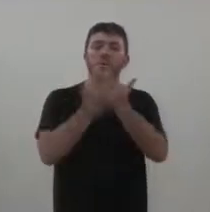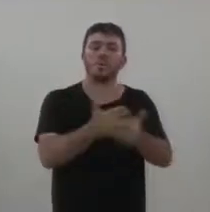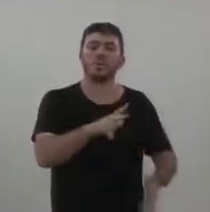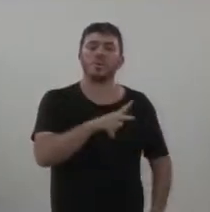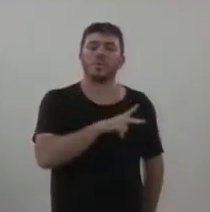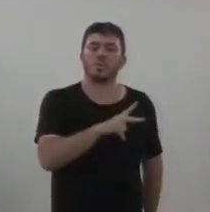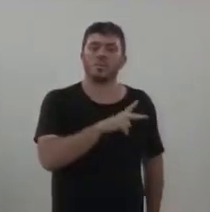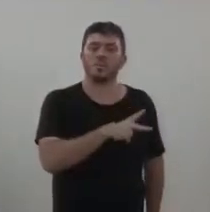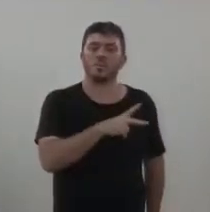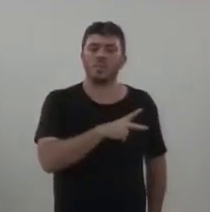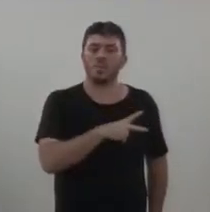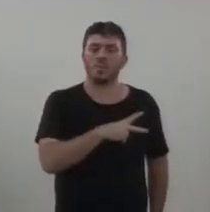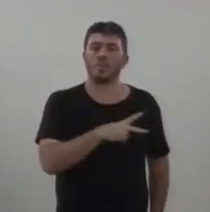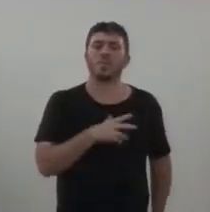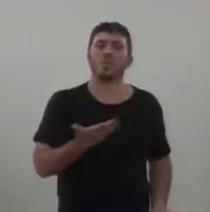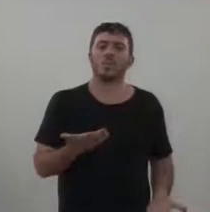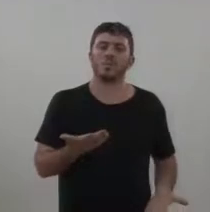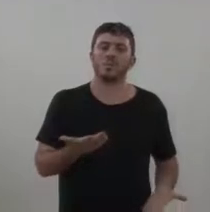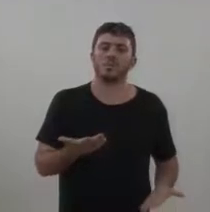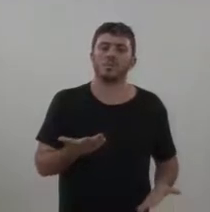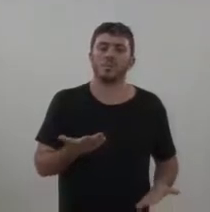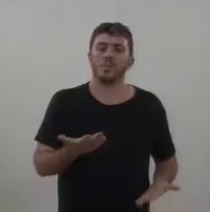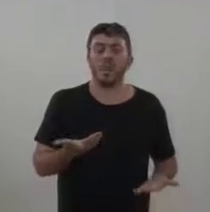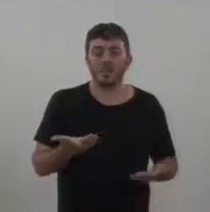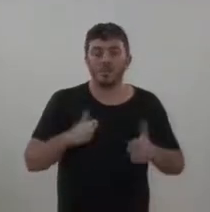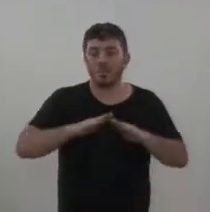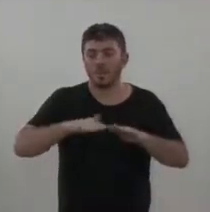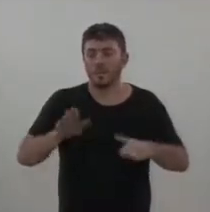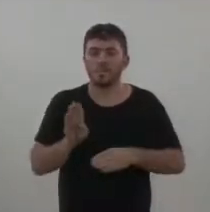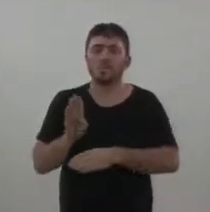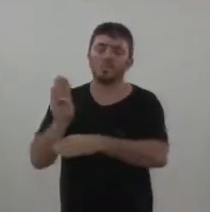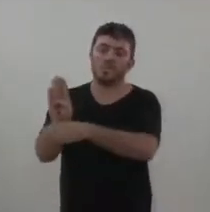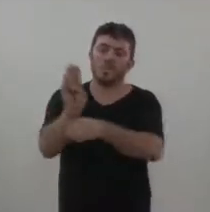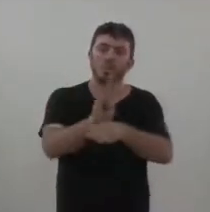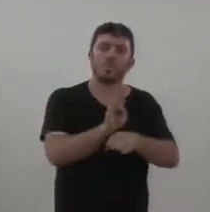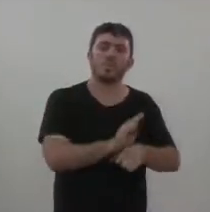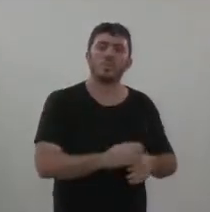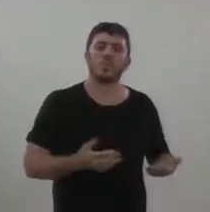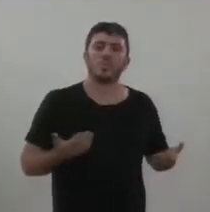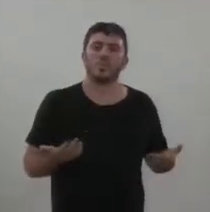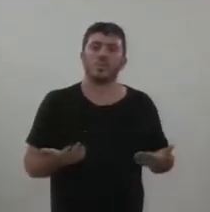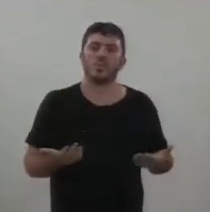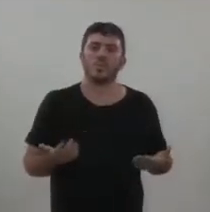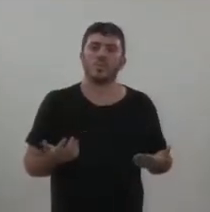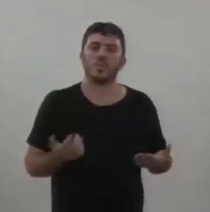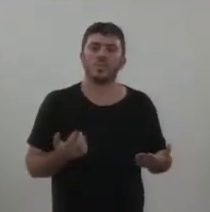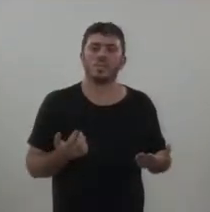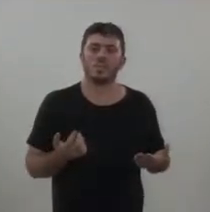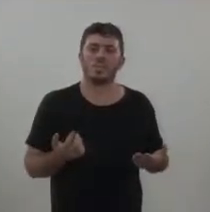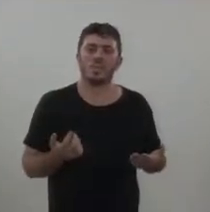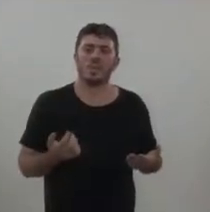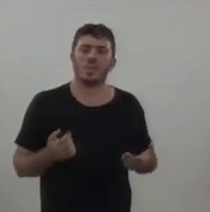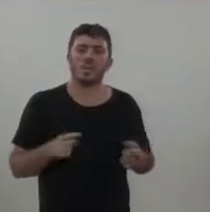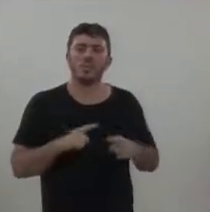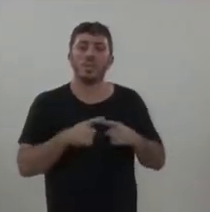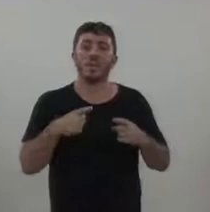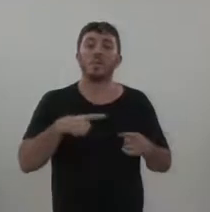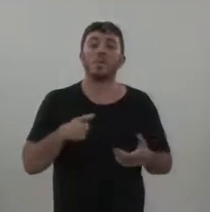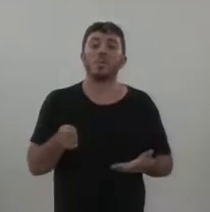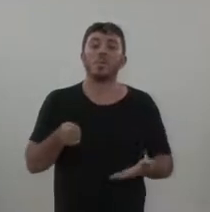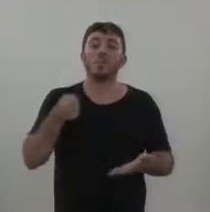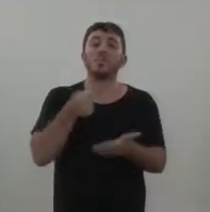contra. Deu assistência que realmente a criança precisa. Agora, nós temos, nós estamos pagando